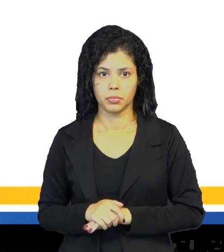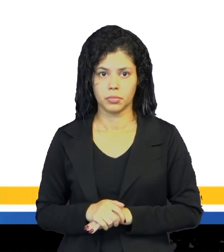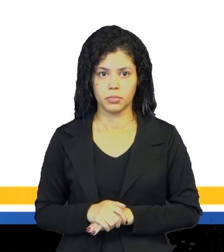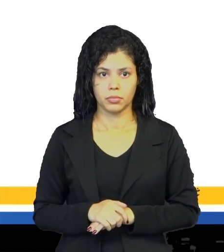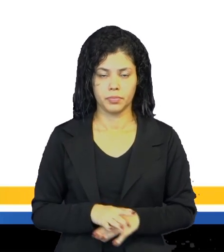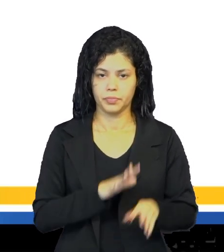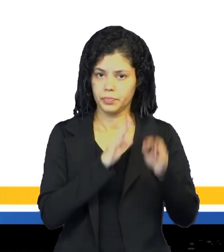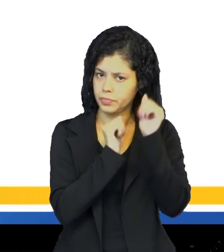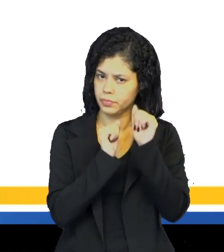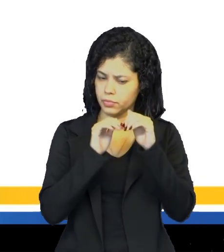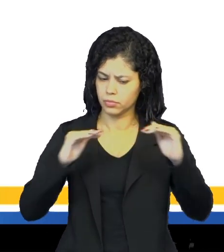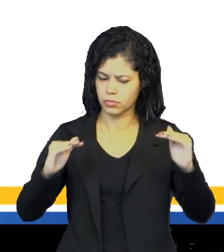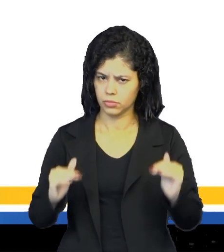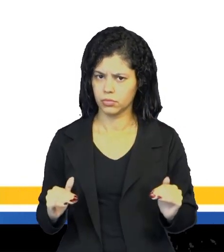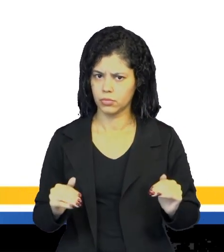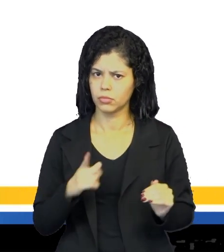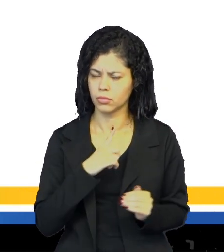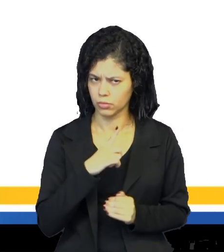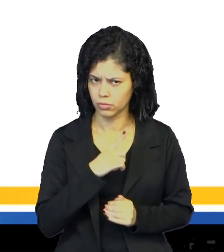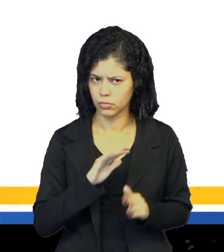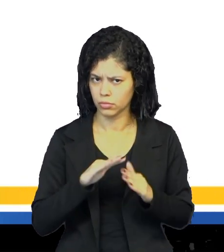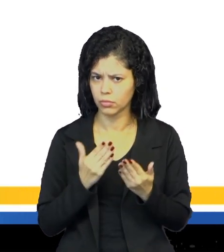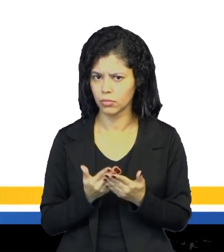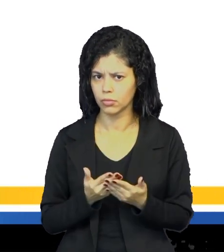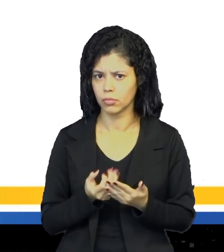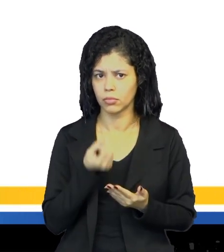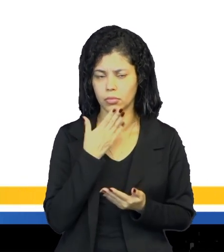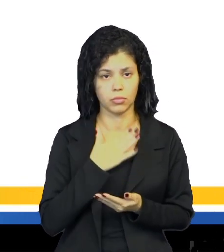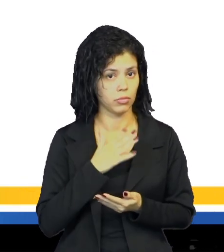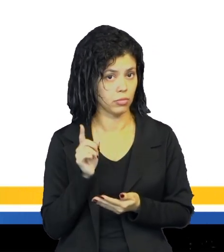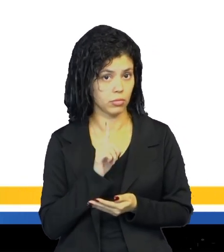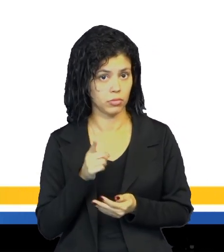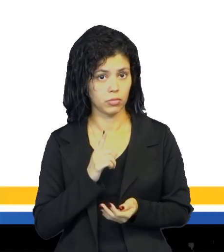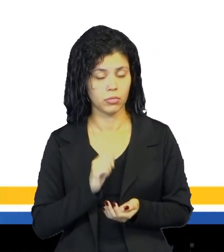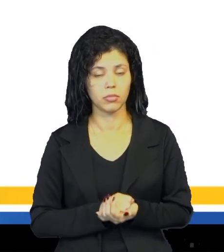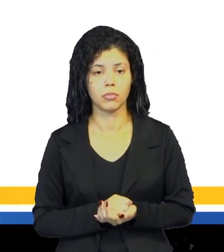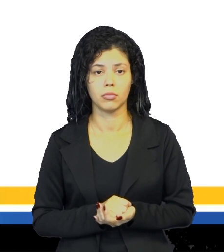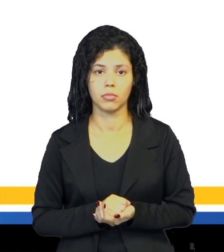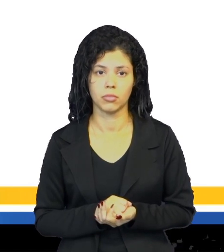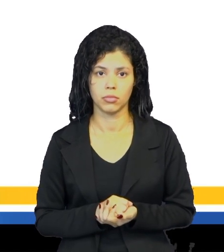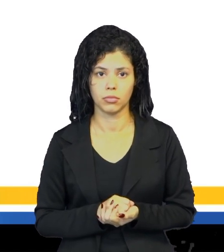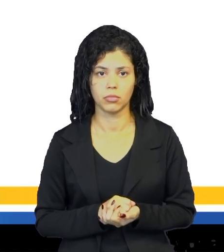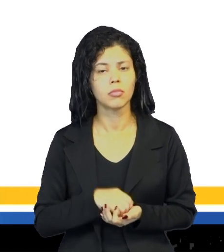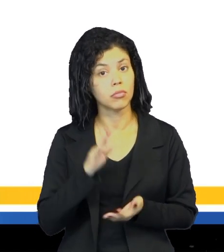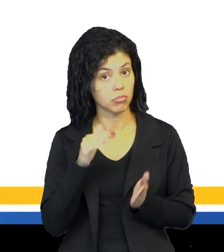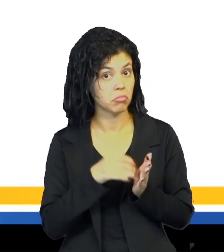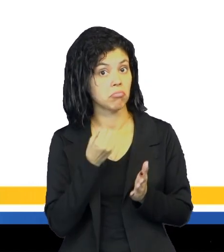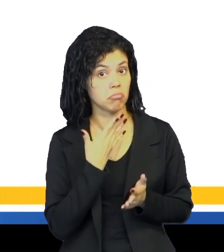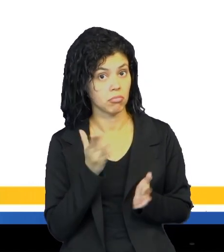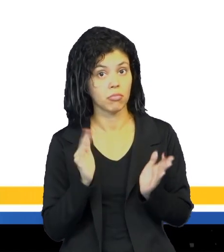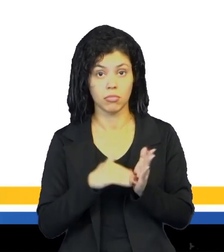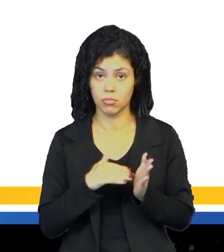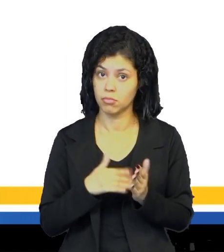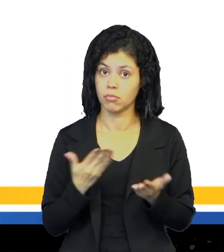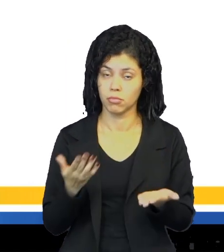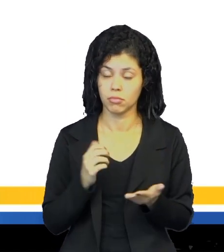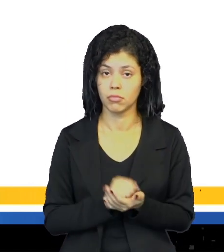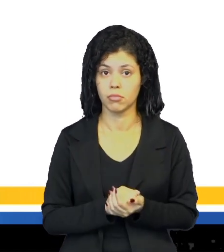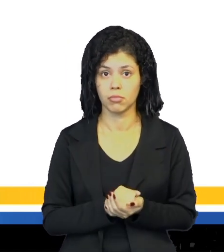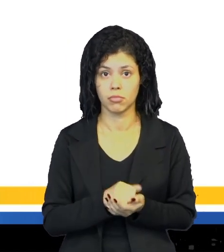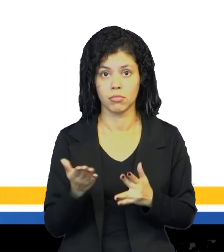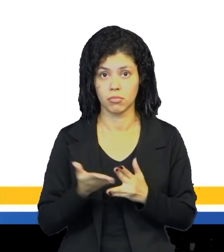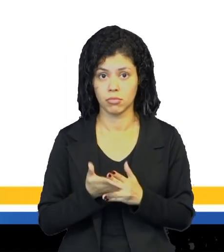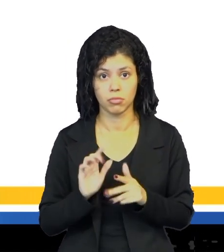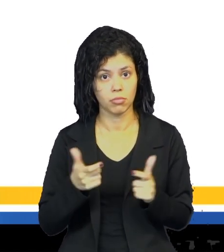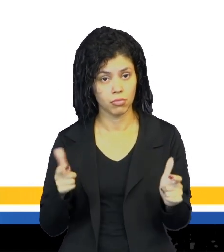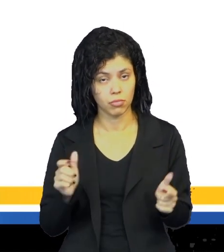cama com travesseiro. Será que tem na escola? Bom, na minha não tem cama com travesseiro, né. Seria até bom ter cama com travesseiro. Que aí, se fosse um